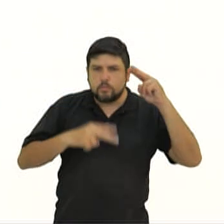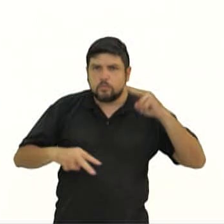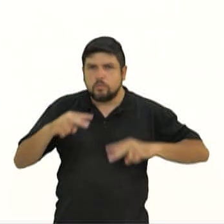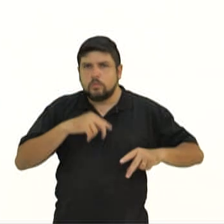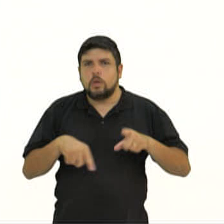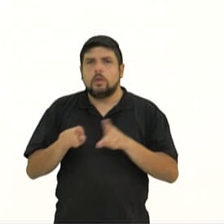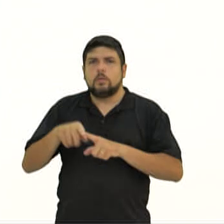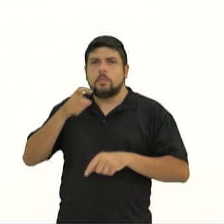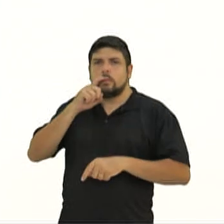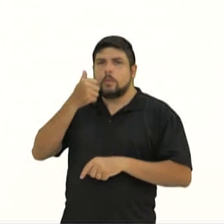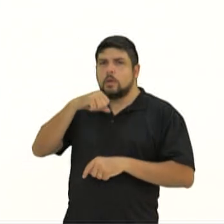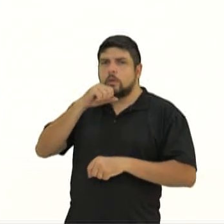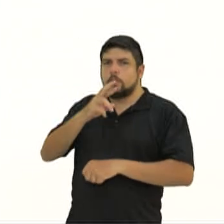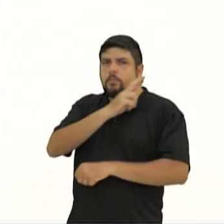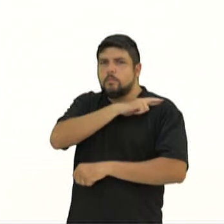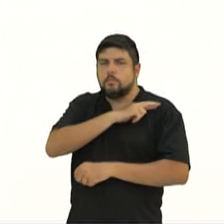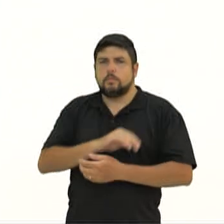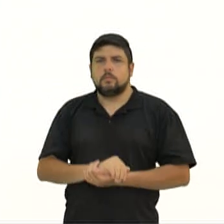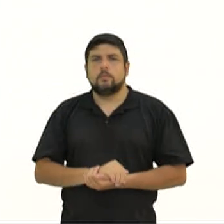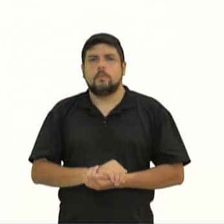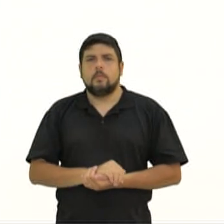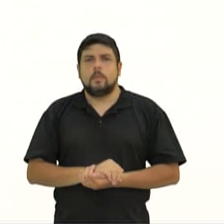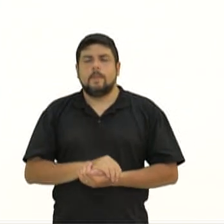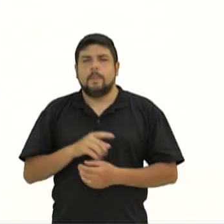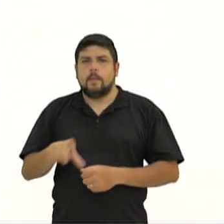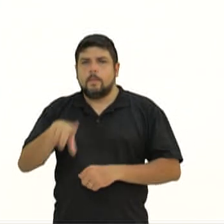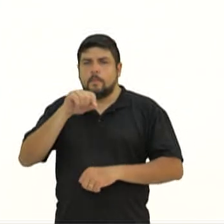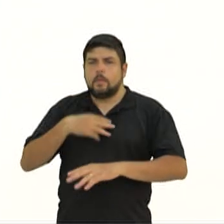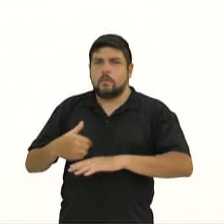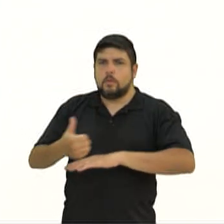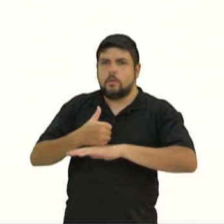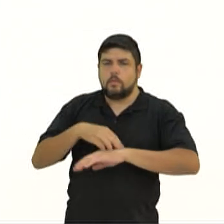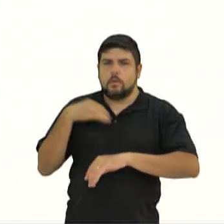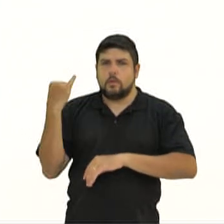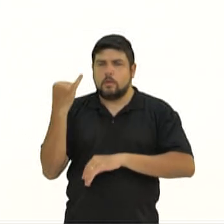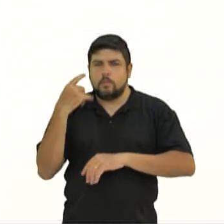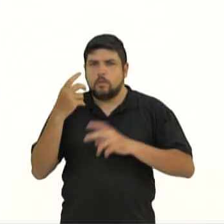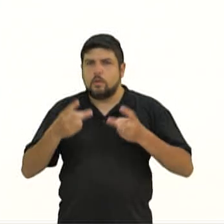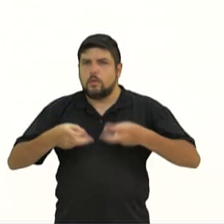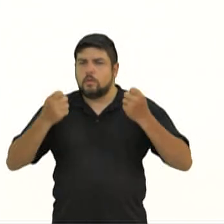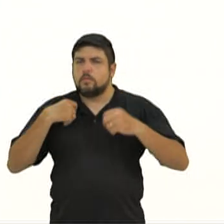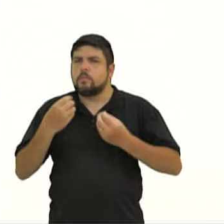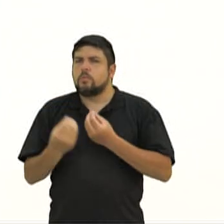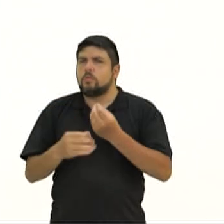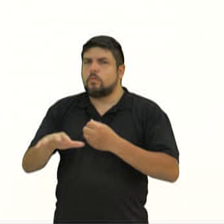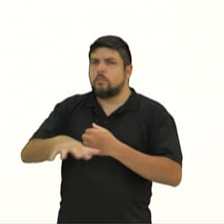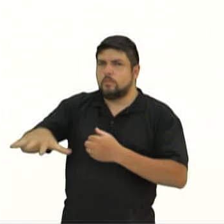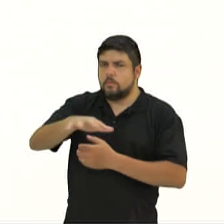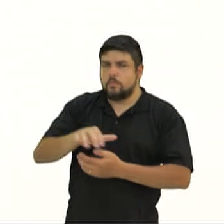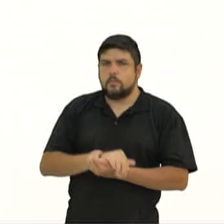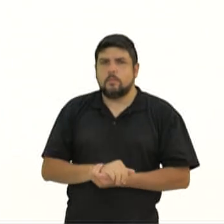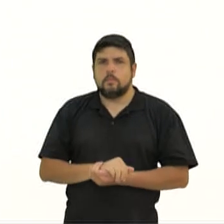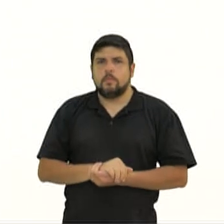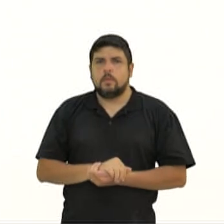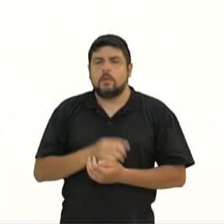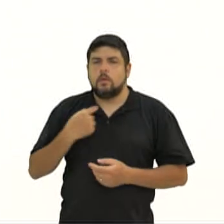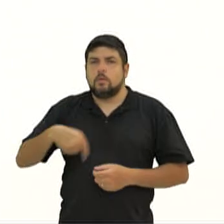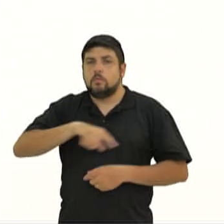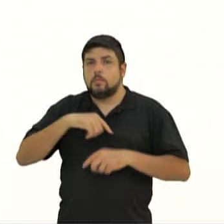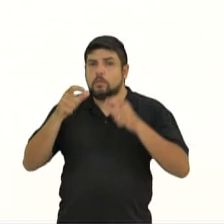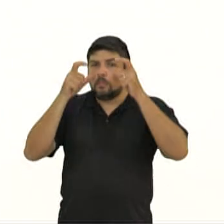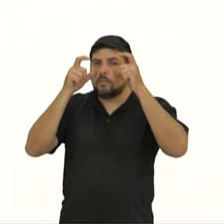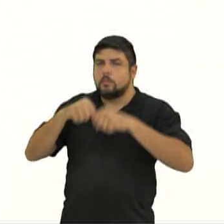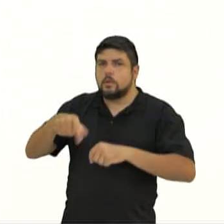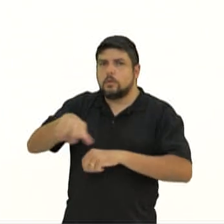responsáveis. Antes de escolher uma carreira, é muito importante perceber em qual área ela está. Prestamos atenção em uma